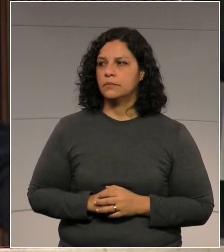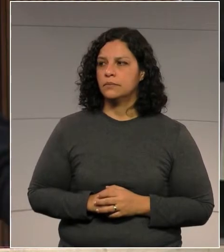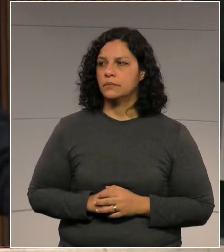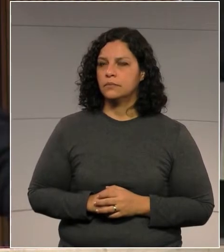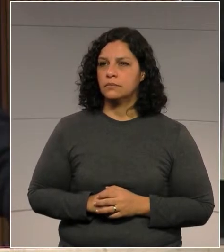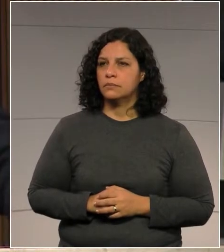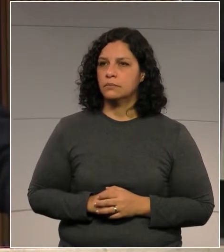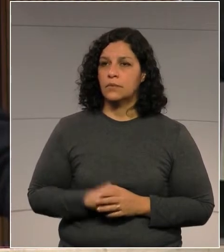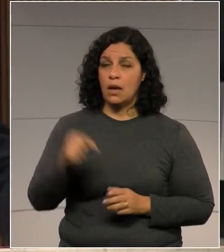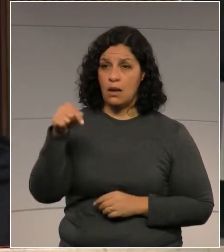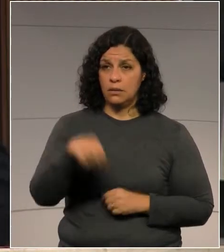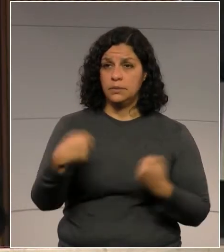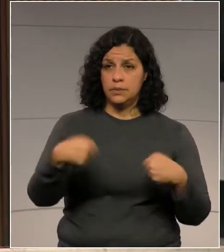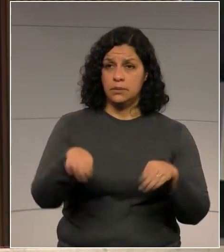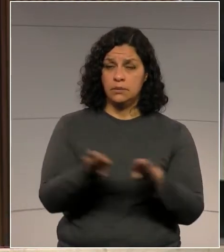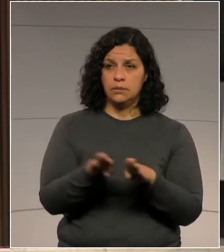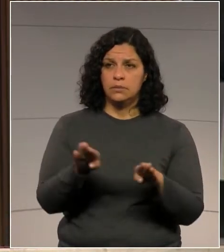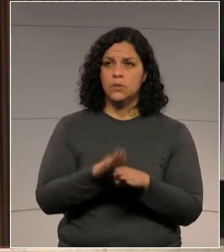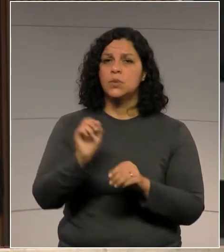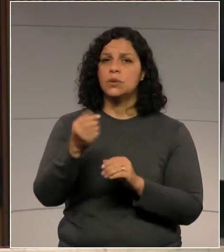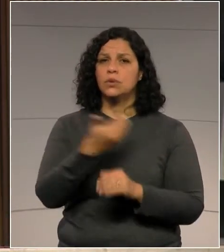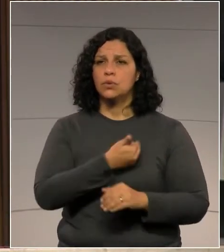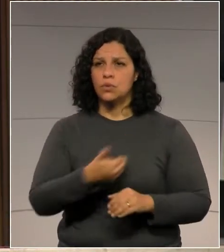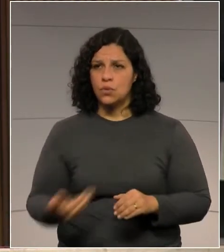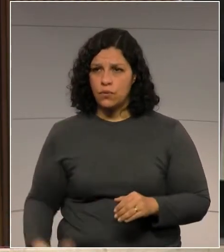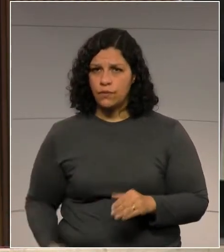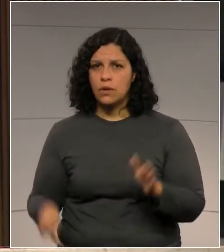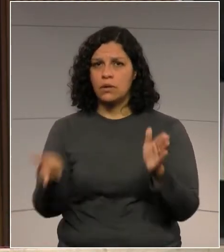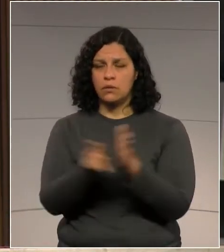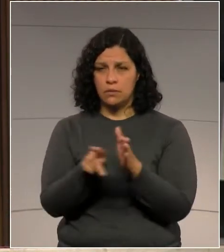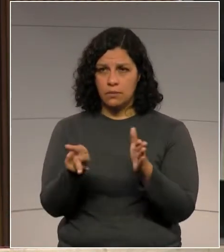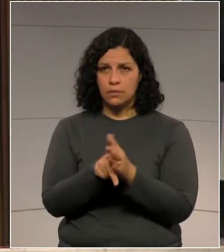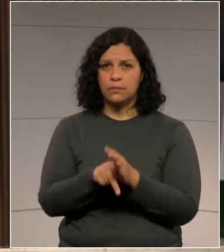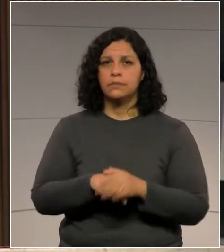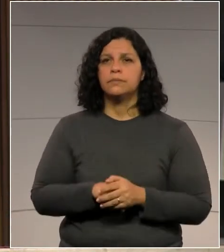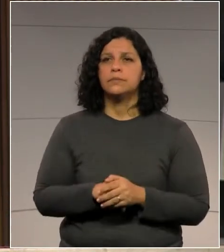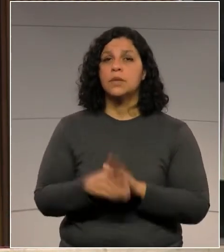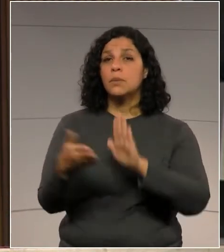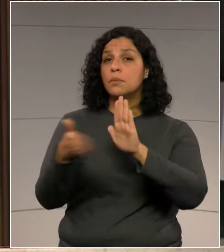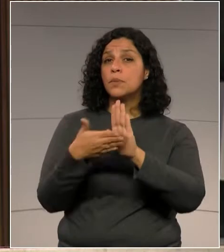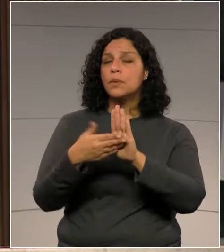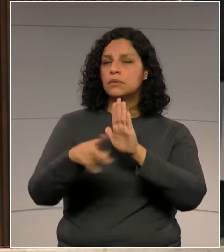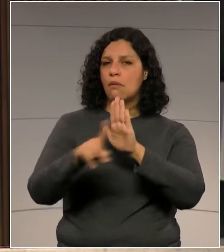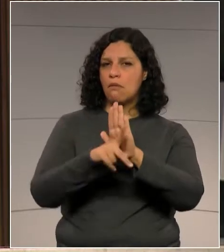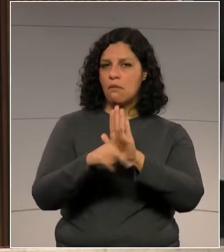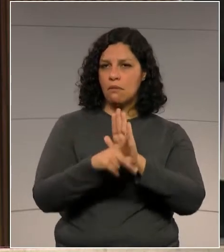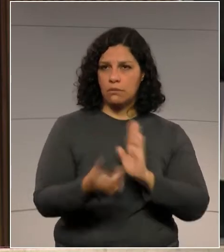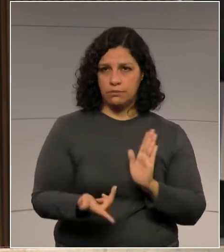pretende o governo, com esta proposta de lei,